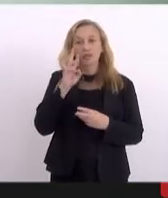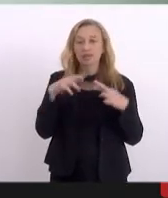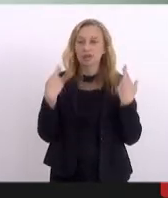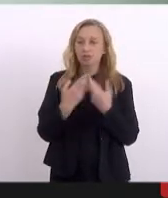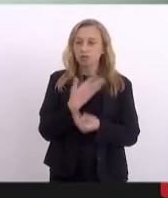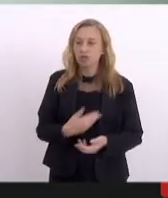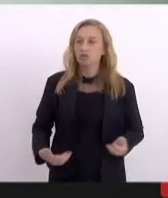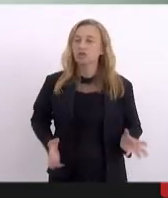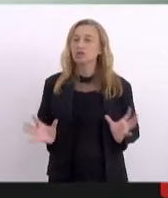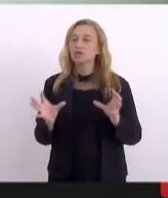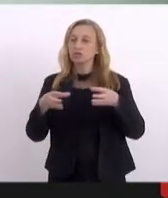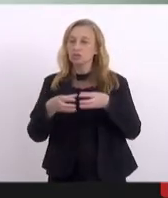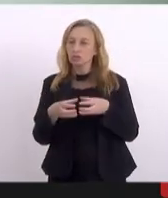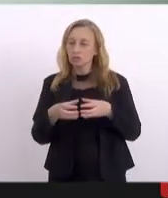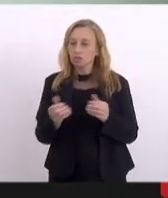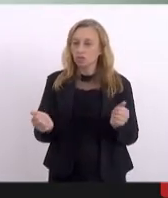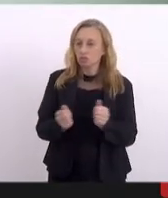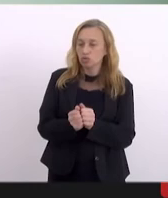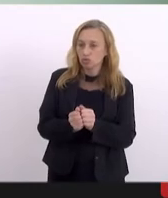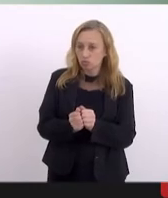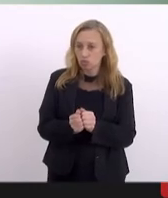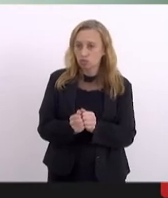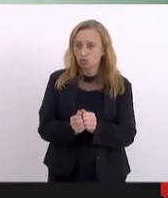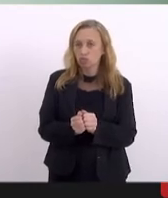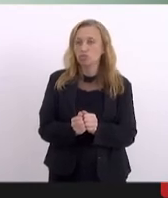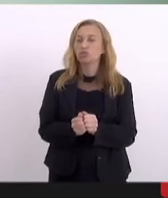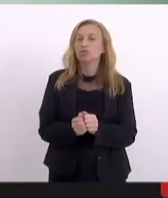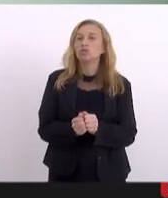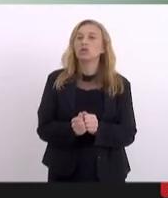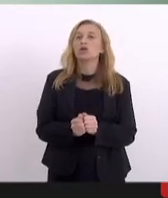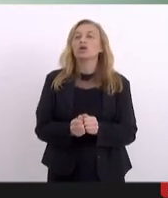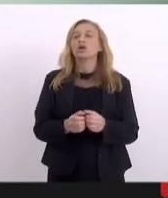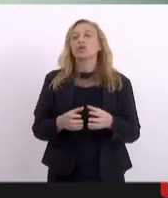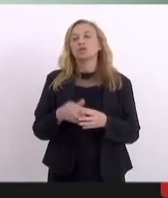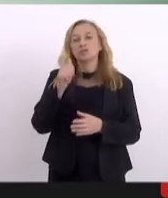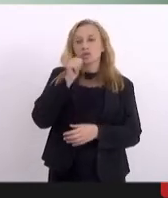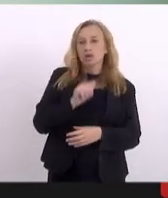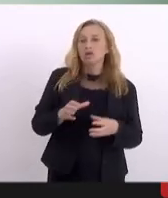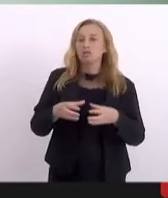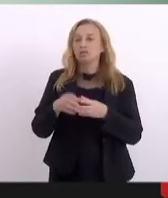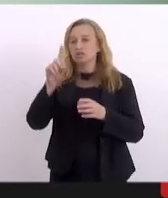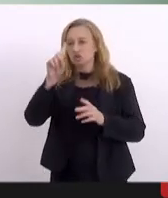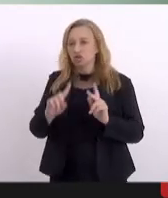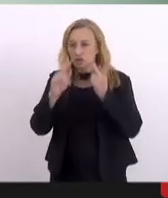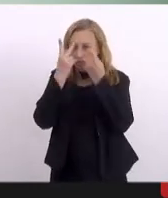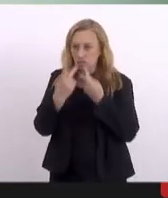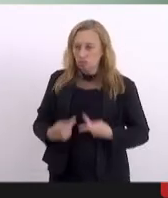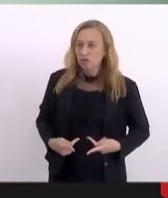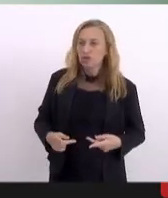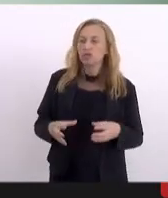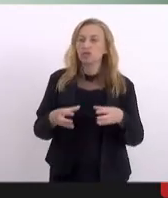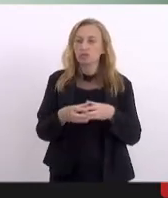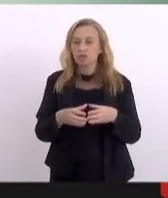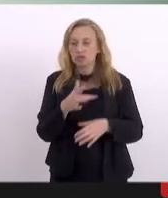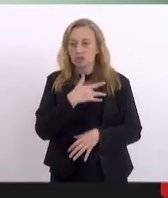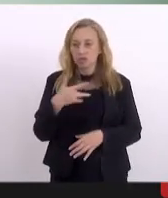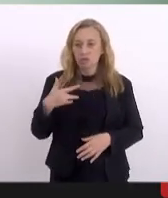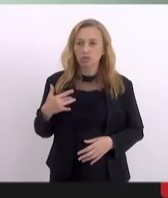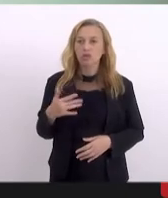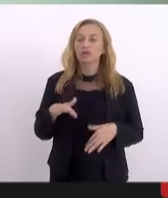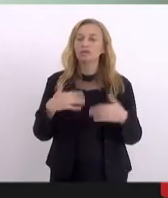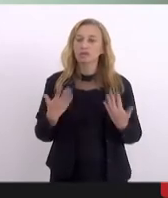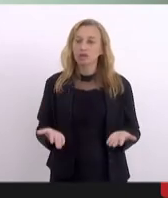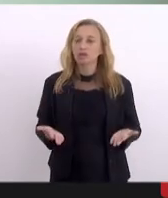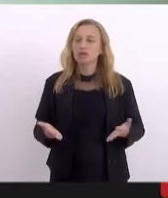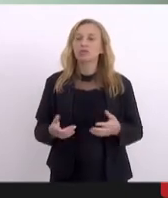parceria presidida conjuntamente pela Comissão da Mulher, pela Comissão dos Direitos Humanos e pela Comissão da Saúde. Então,